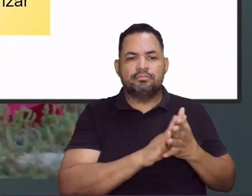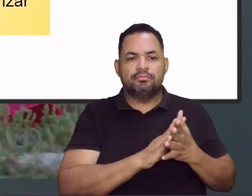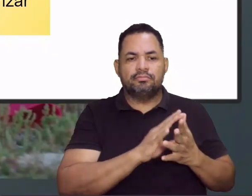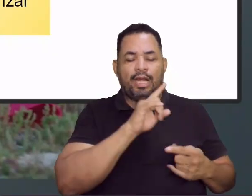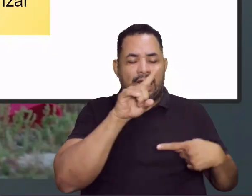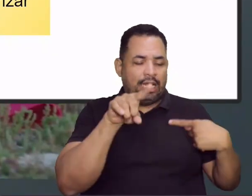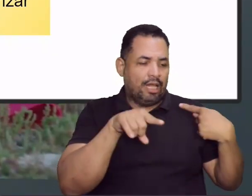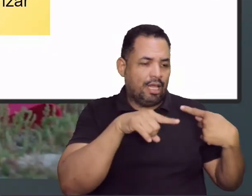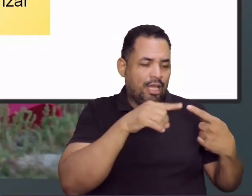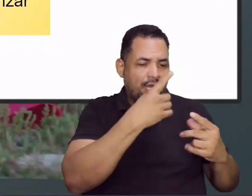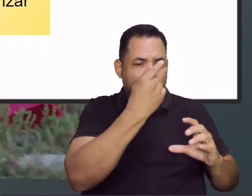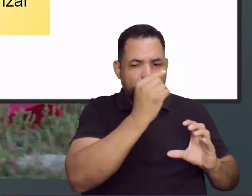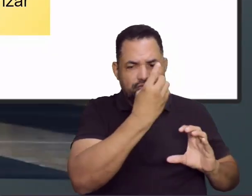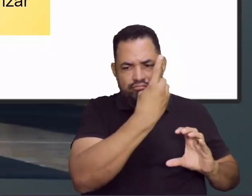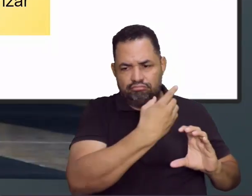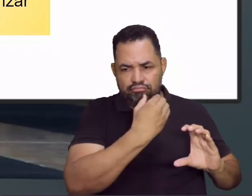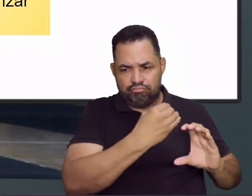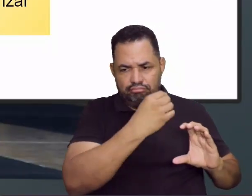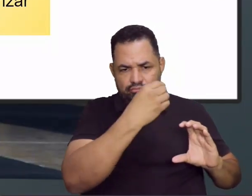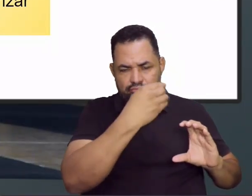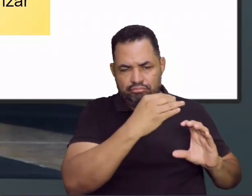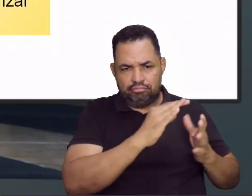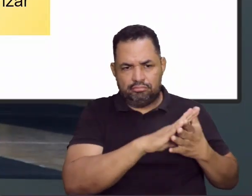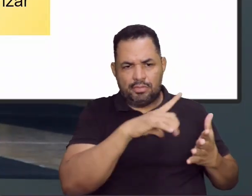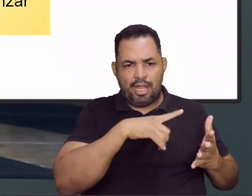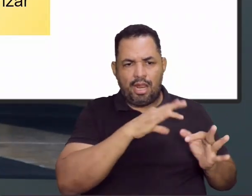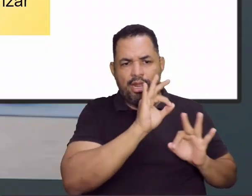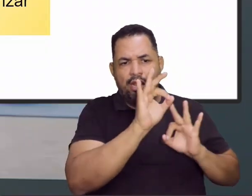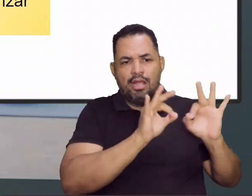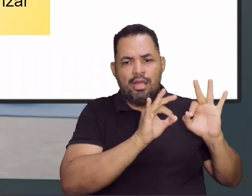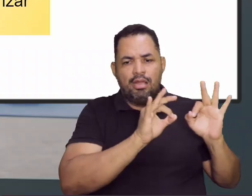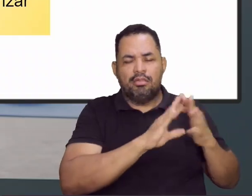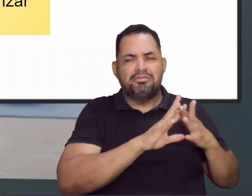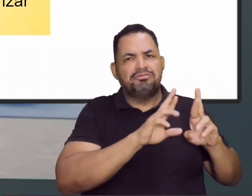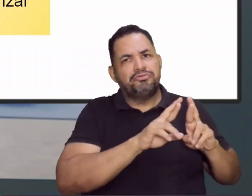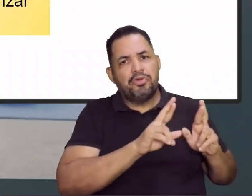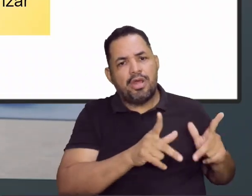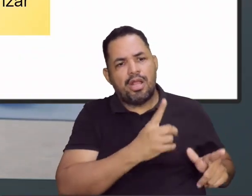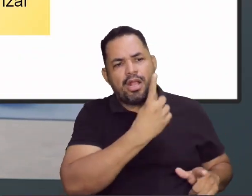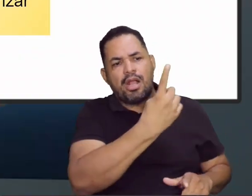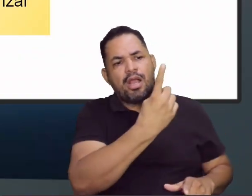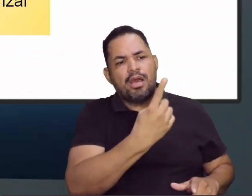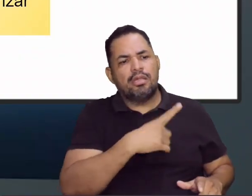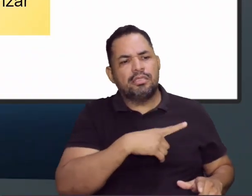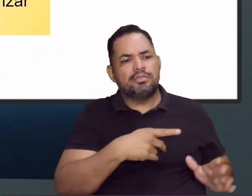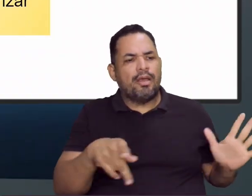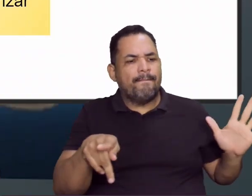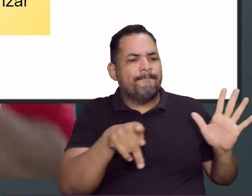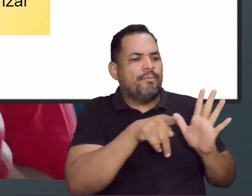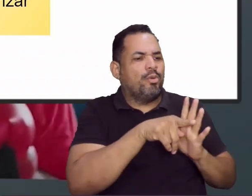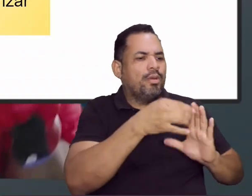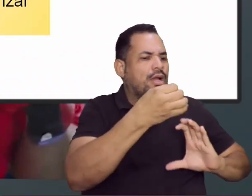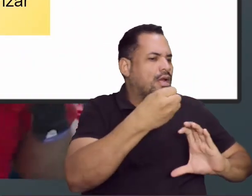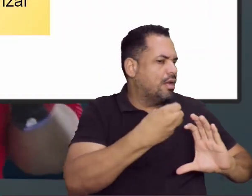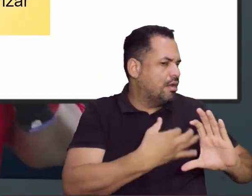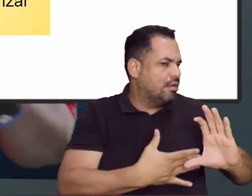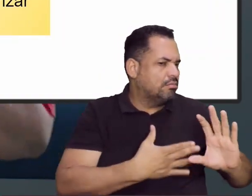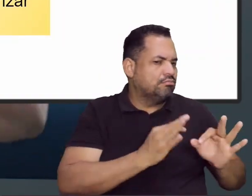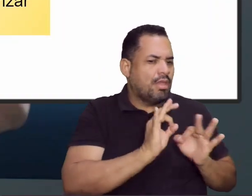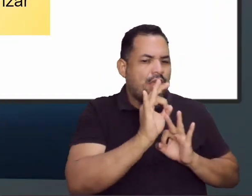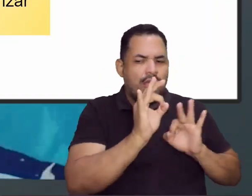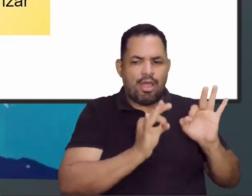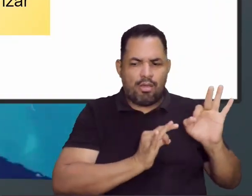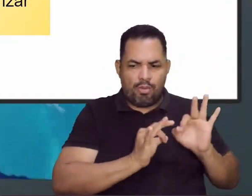objetivos também. Porque tem diversas formas de se jogar, tem diversas formas de se